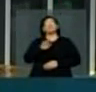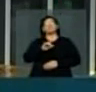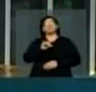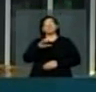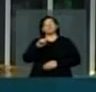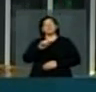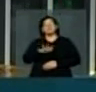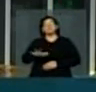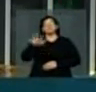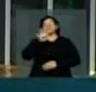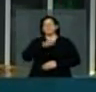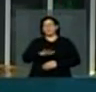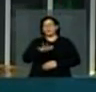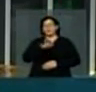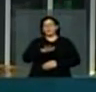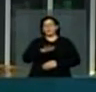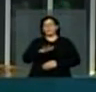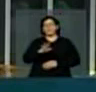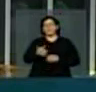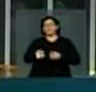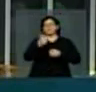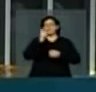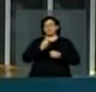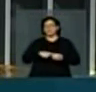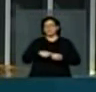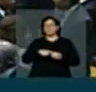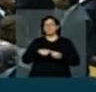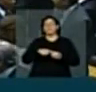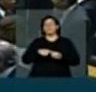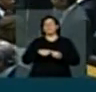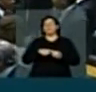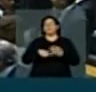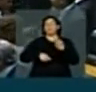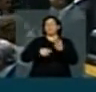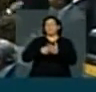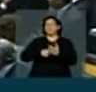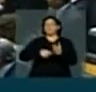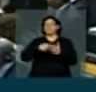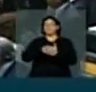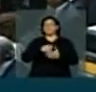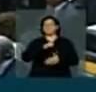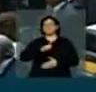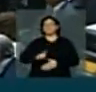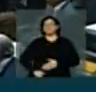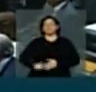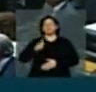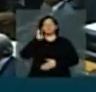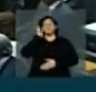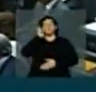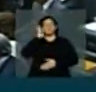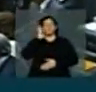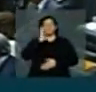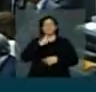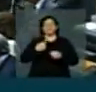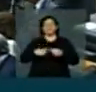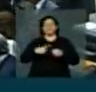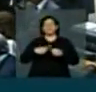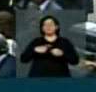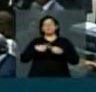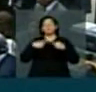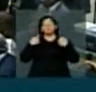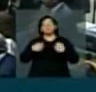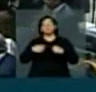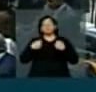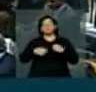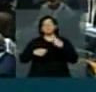o processo de cassação da governadora do Maranhão para que esse processo seja apreciado